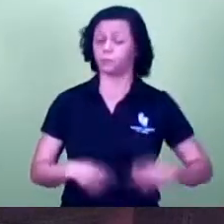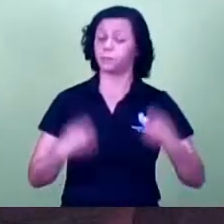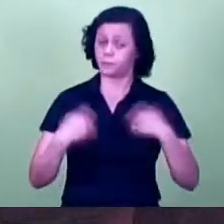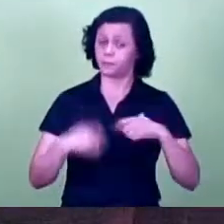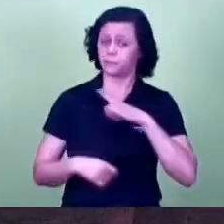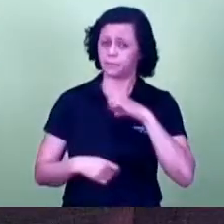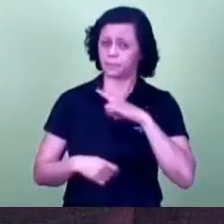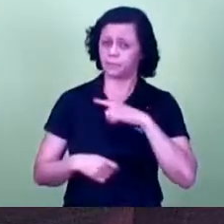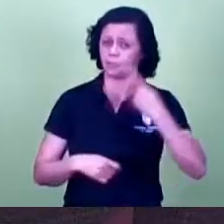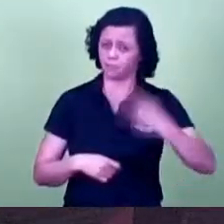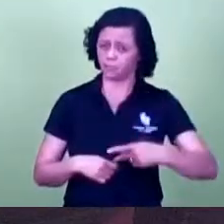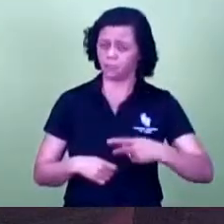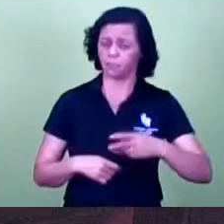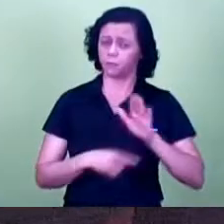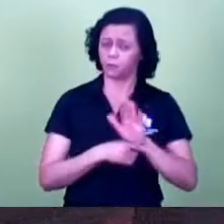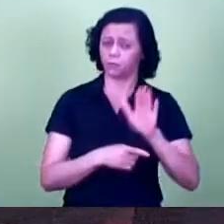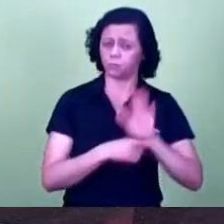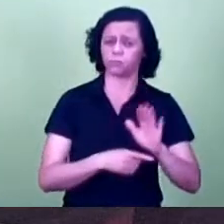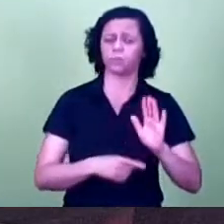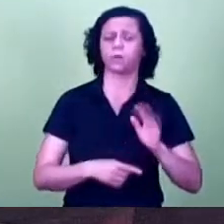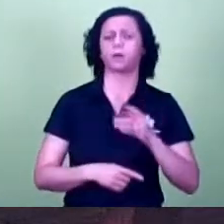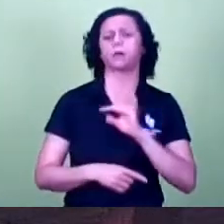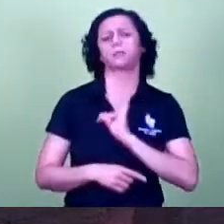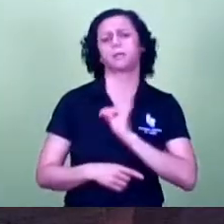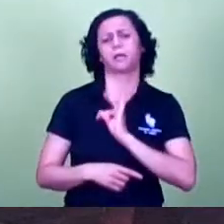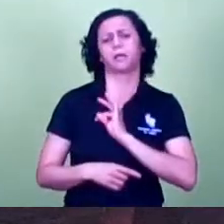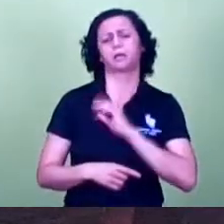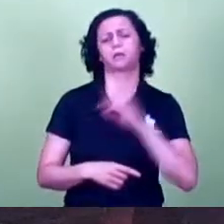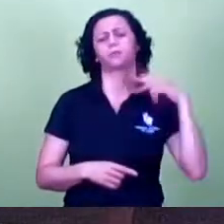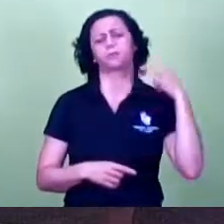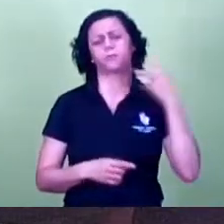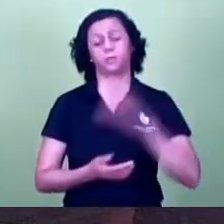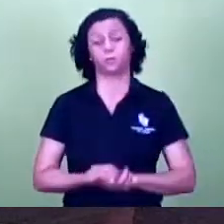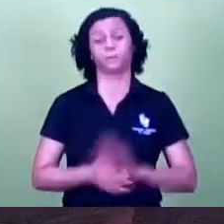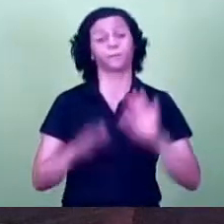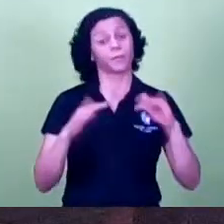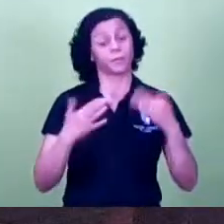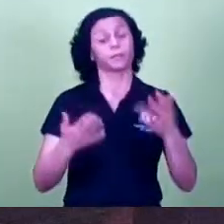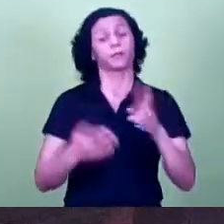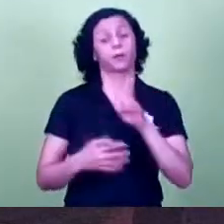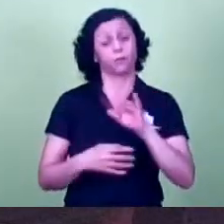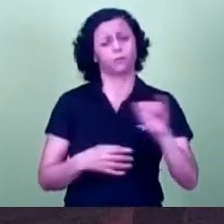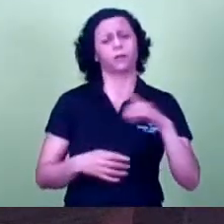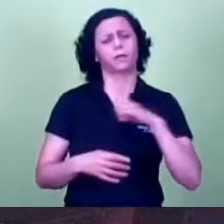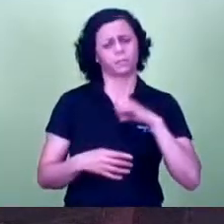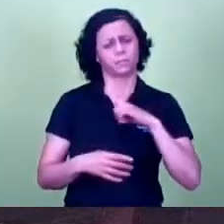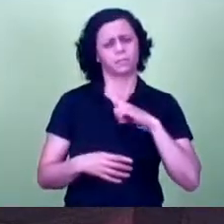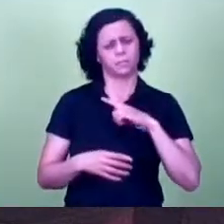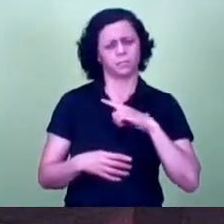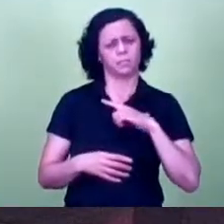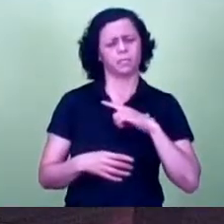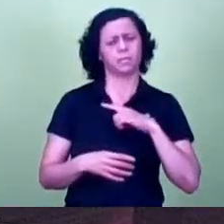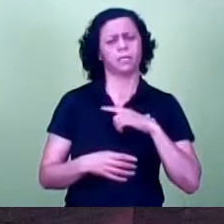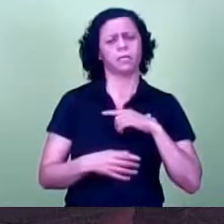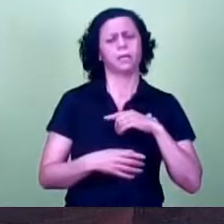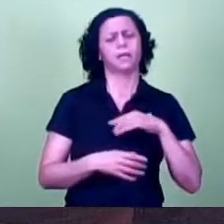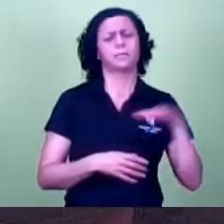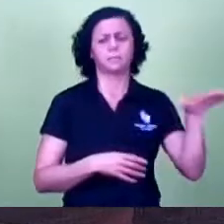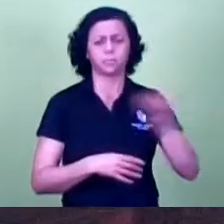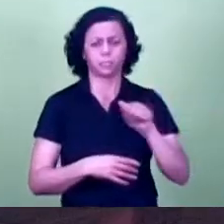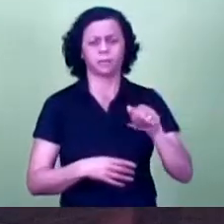contribuir com a ajuda técnica dos vereadores então nós vamos fazer a nomeação desse analista na área de saúde pública